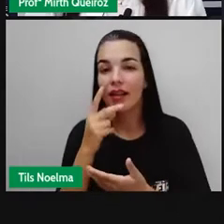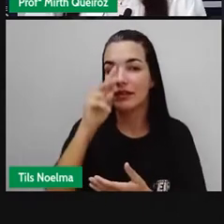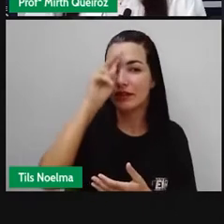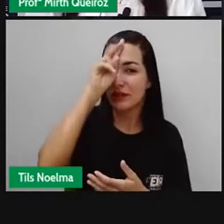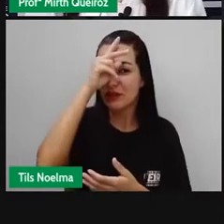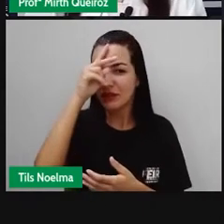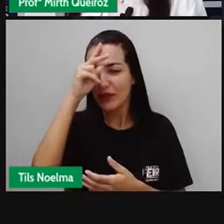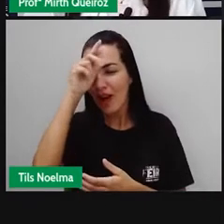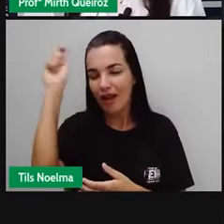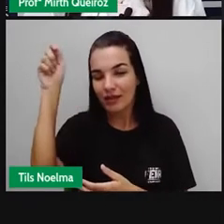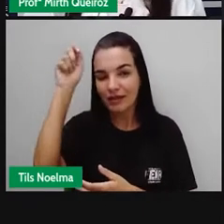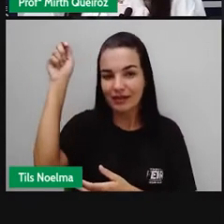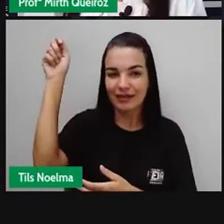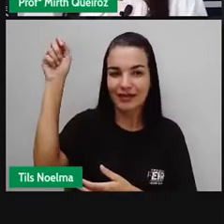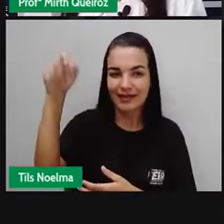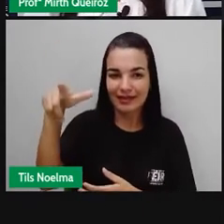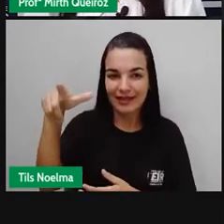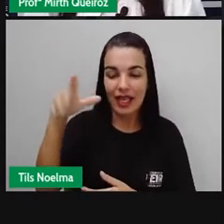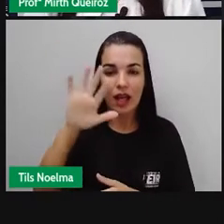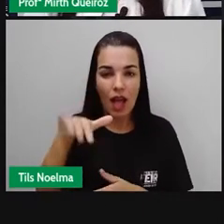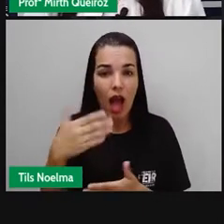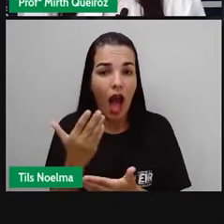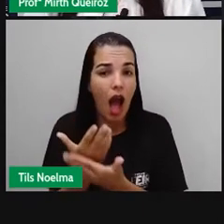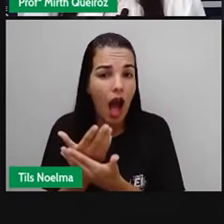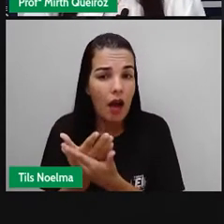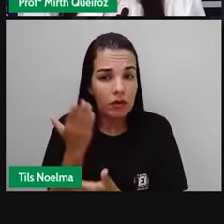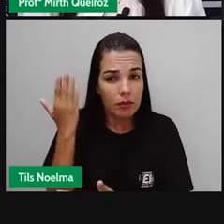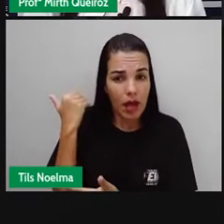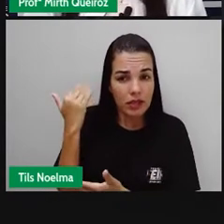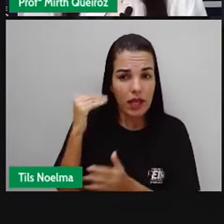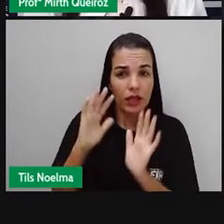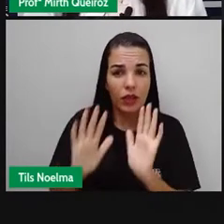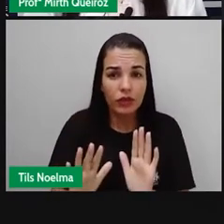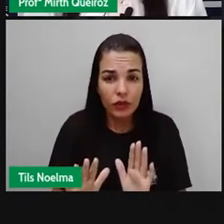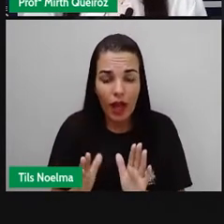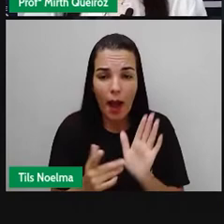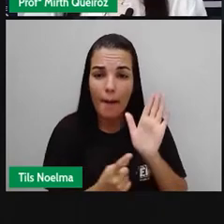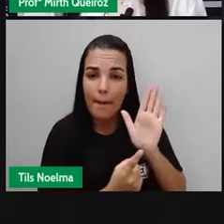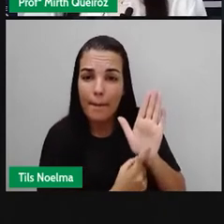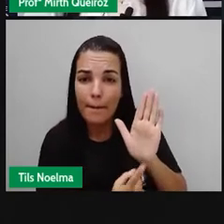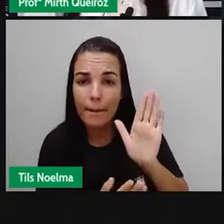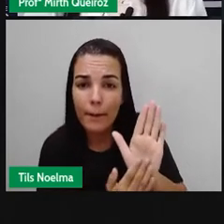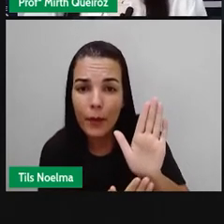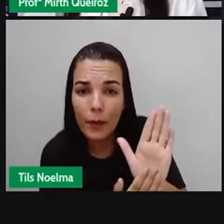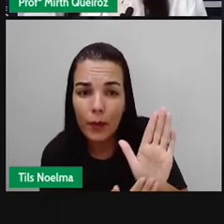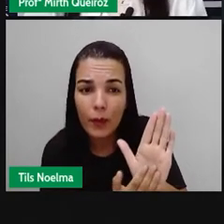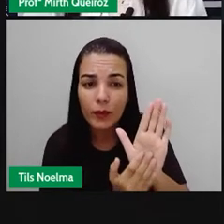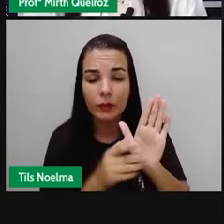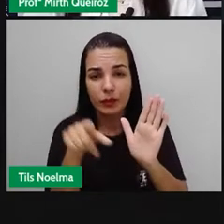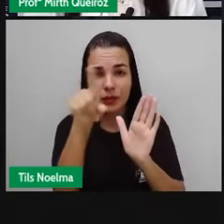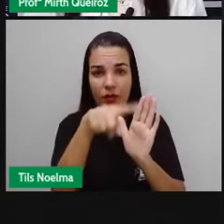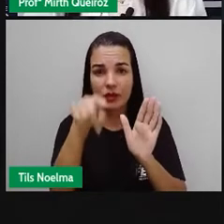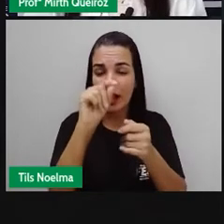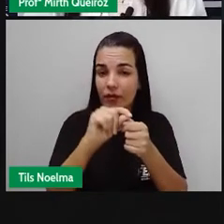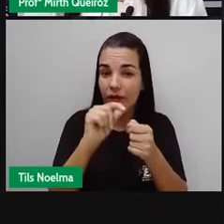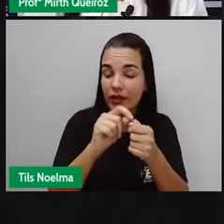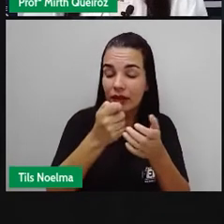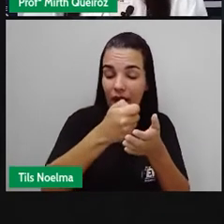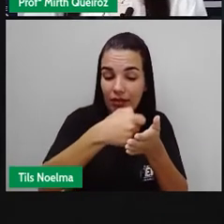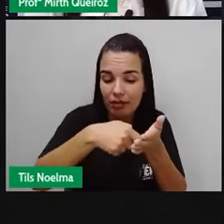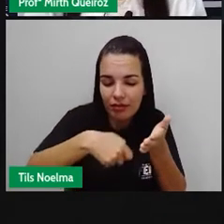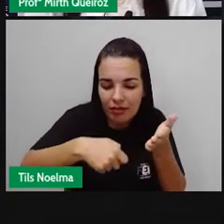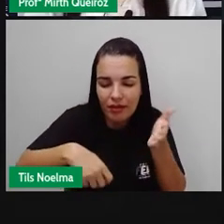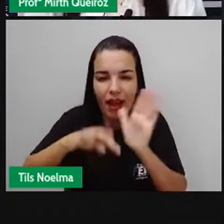fada. Na aula passada, a Pró propôs para vocês que produzissem um texto utilizando a nossa fábrica